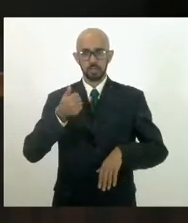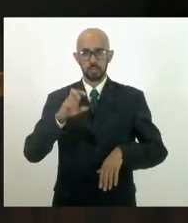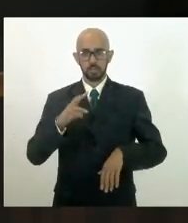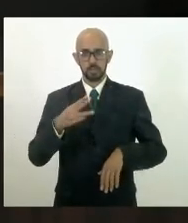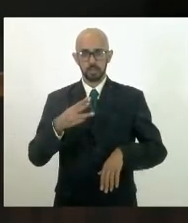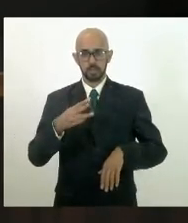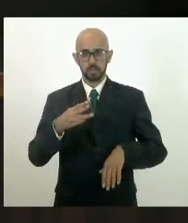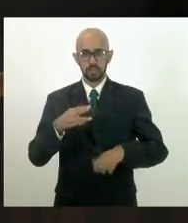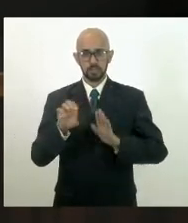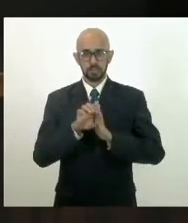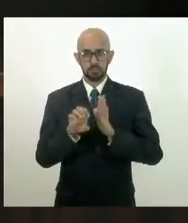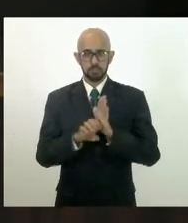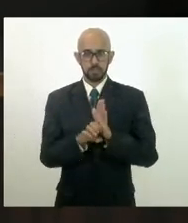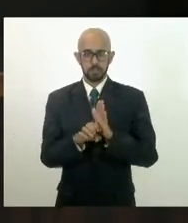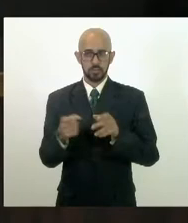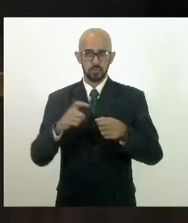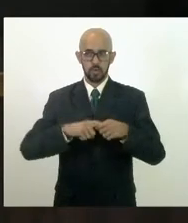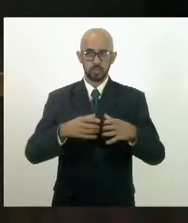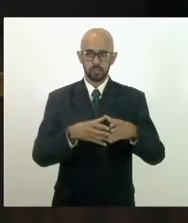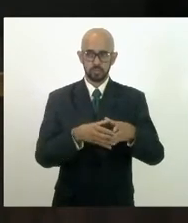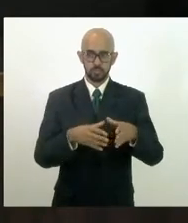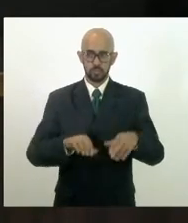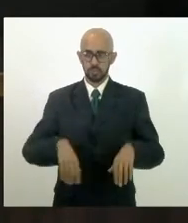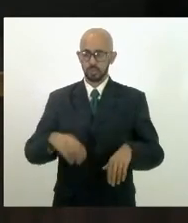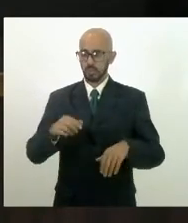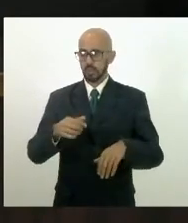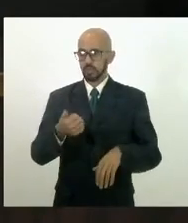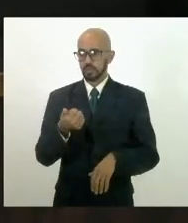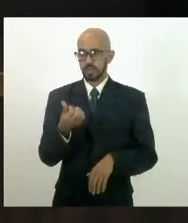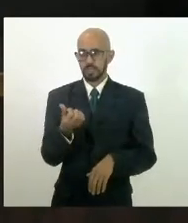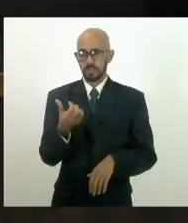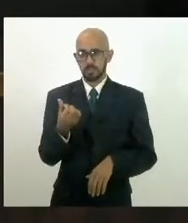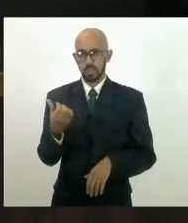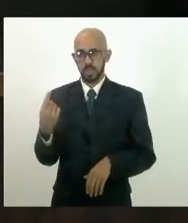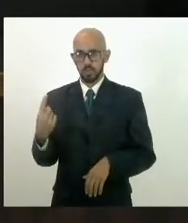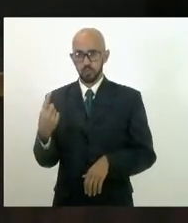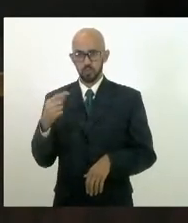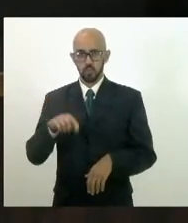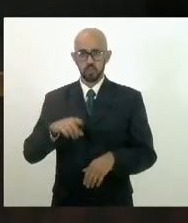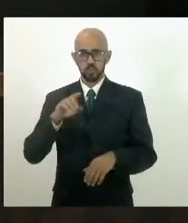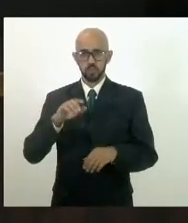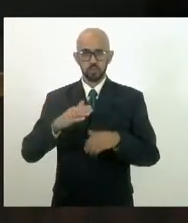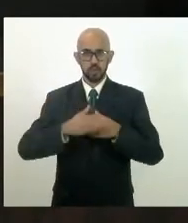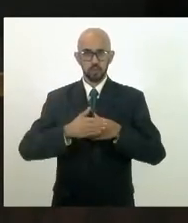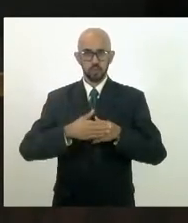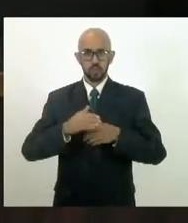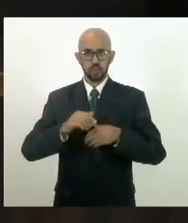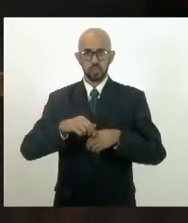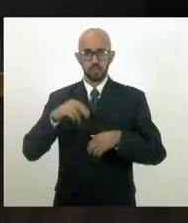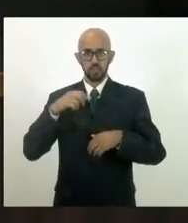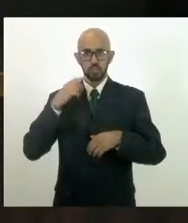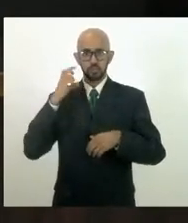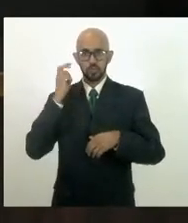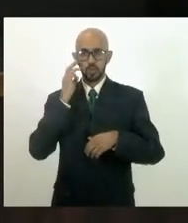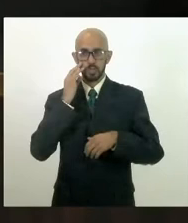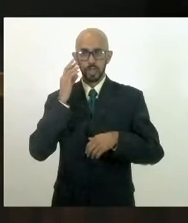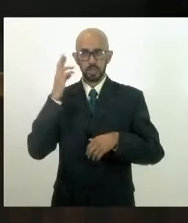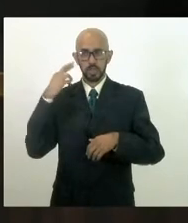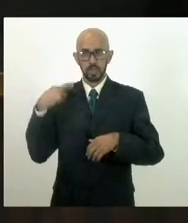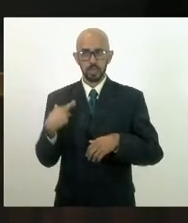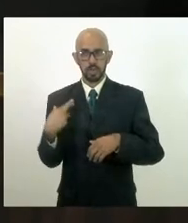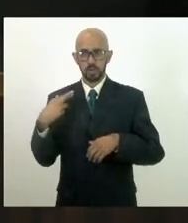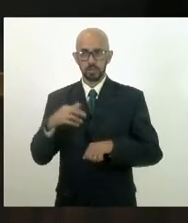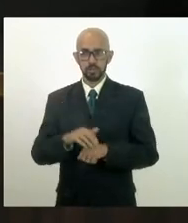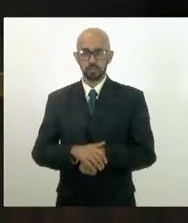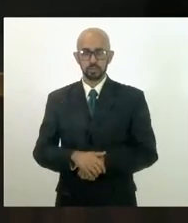comissões. Anuncio o projeto de lei 1661-19 de autoria do deputado Valdeck e Renata Souza, que institui o sistema de informações